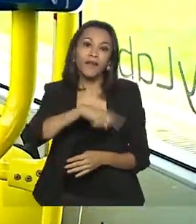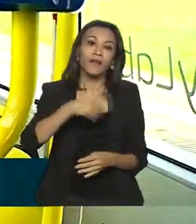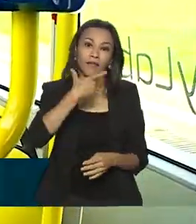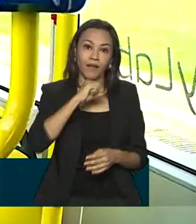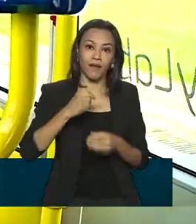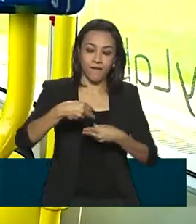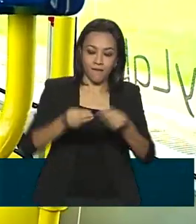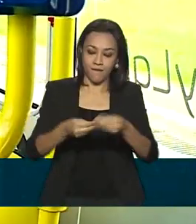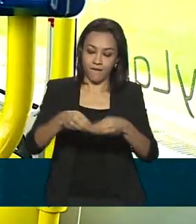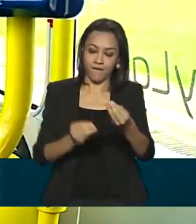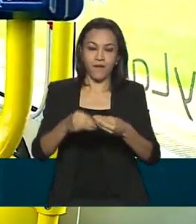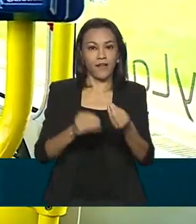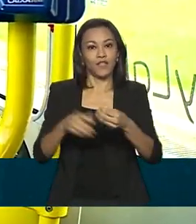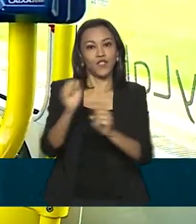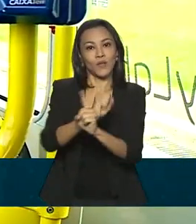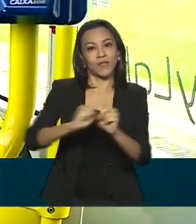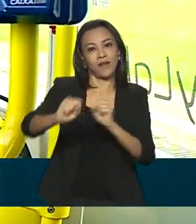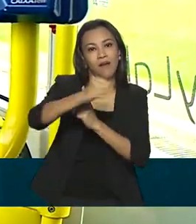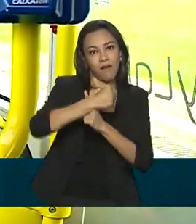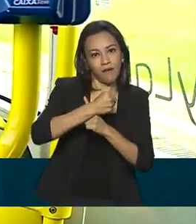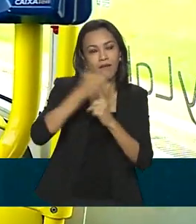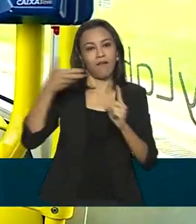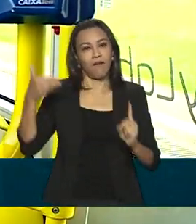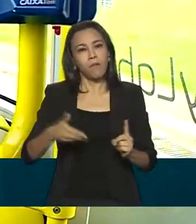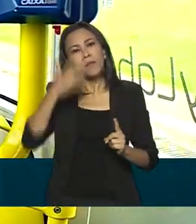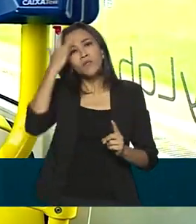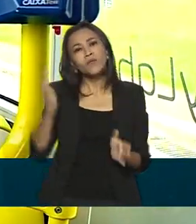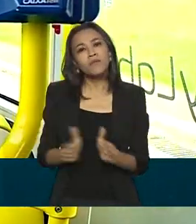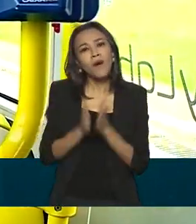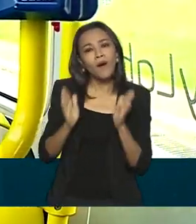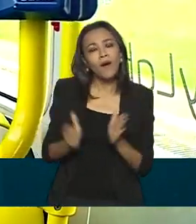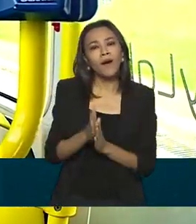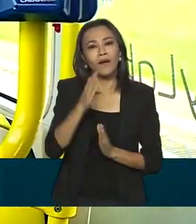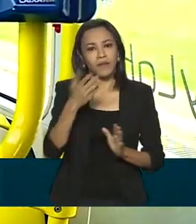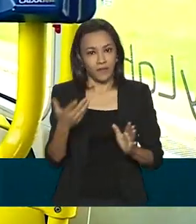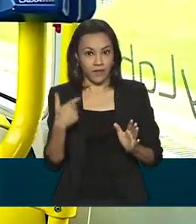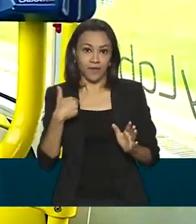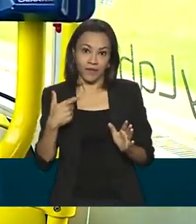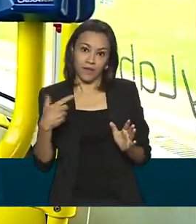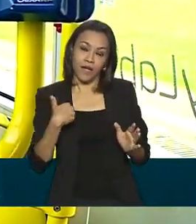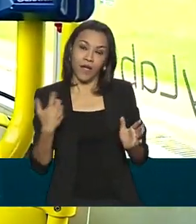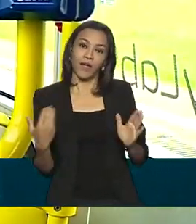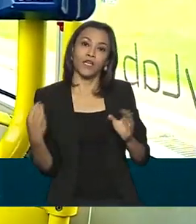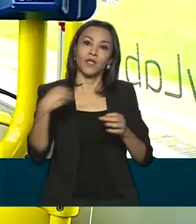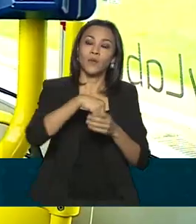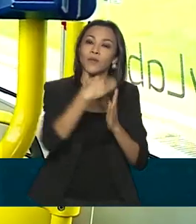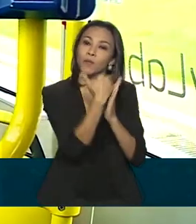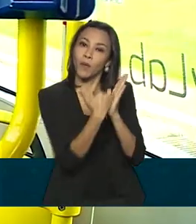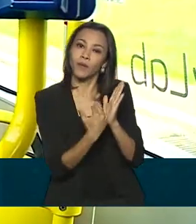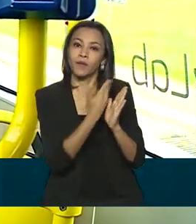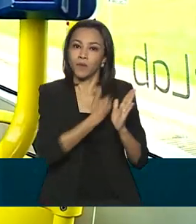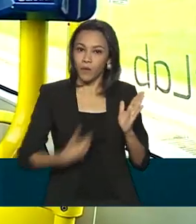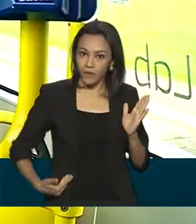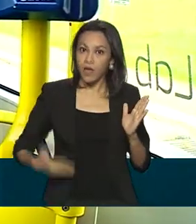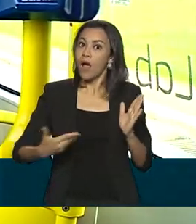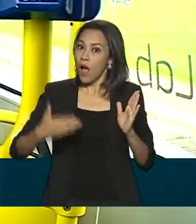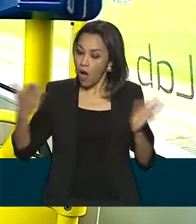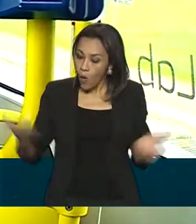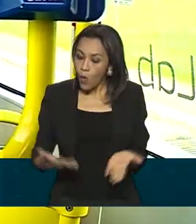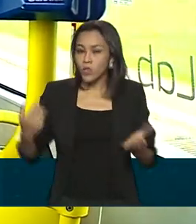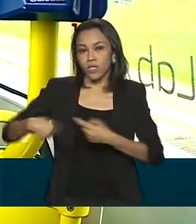Social, novo programa de crédito de passagens a pessoas de baixa renda do governo federal, atualmente em discussão no Ministério do